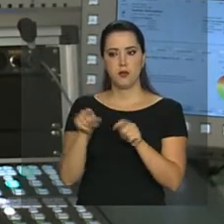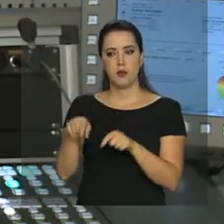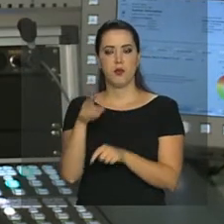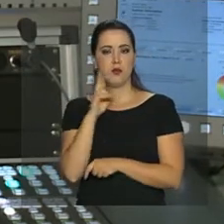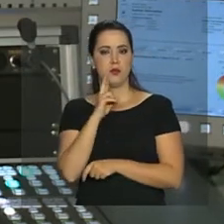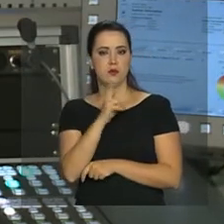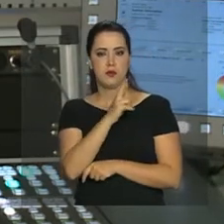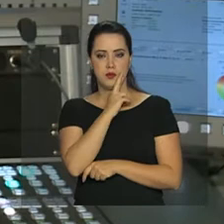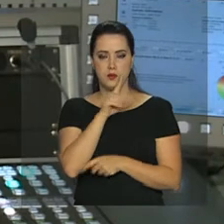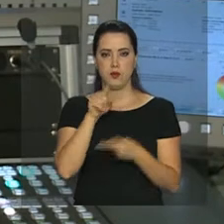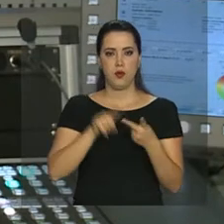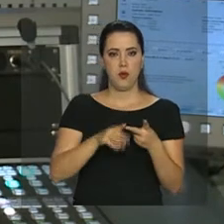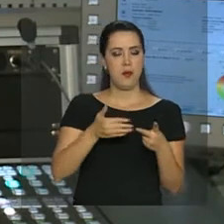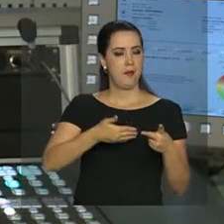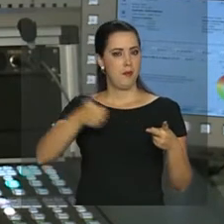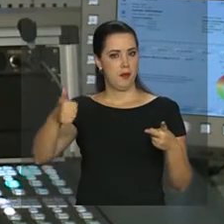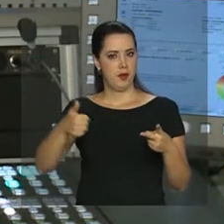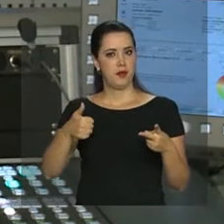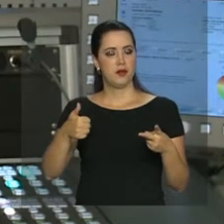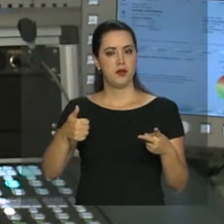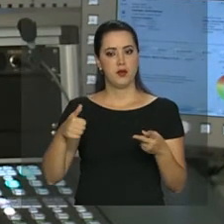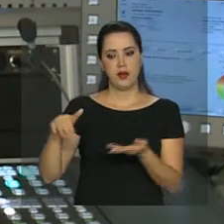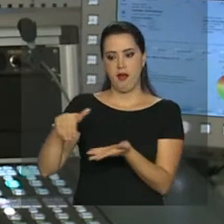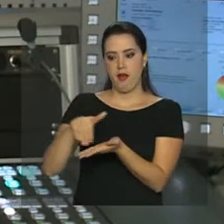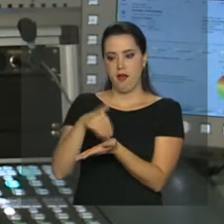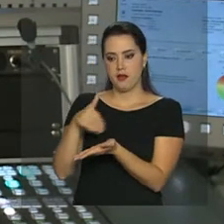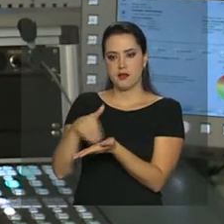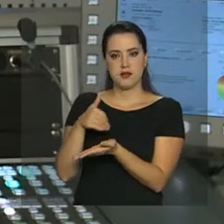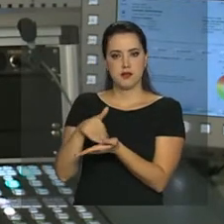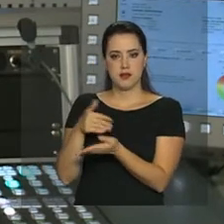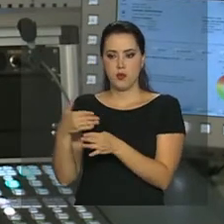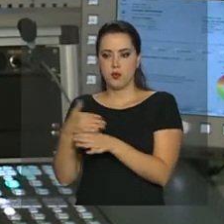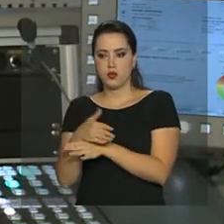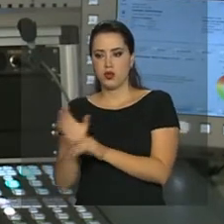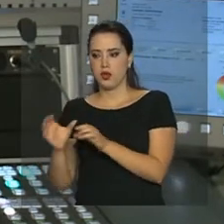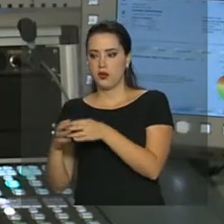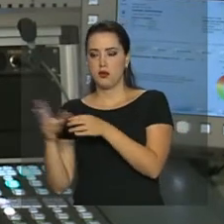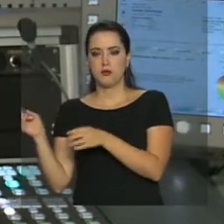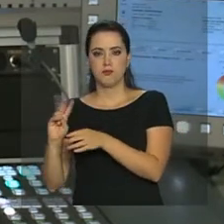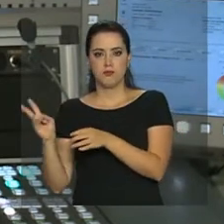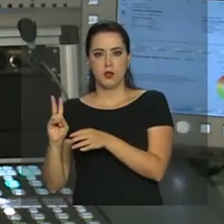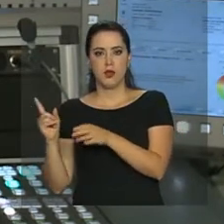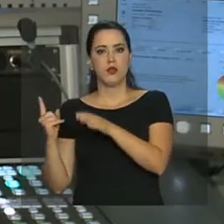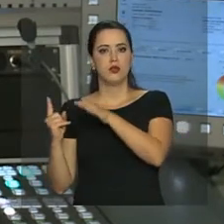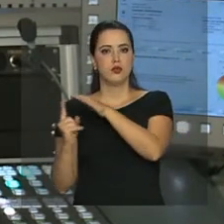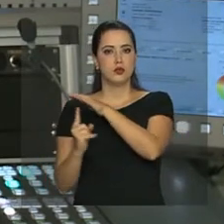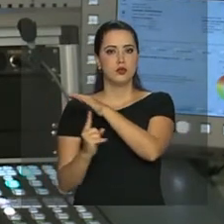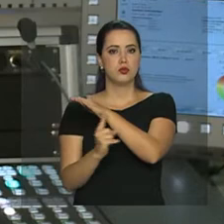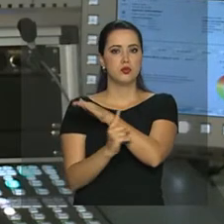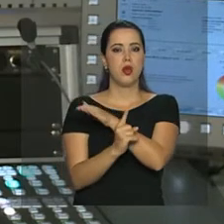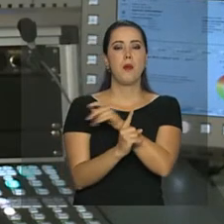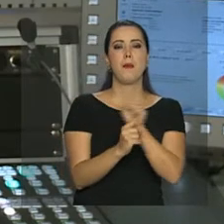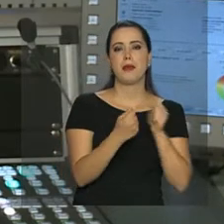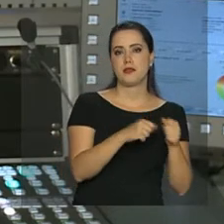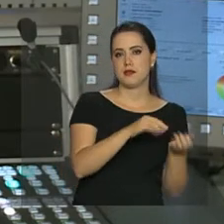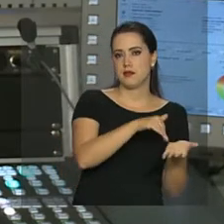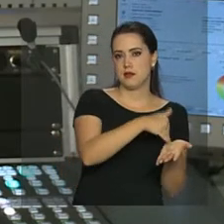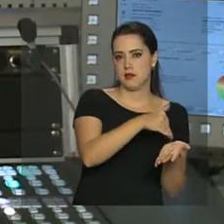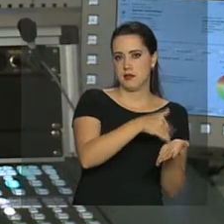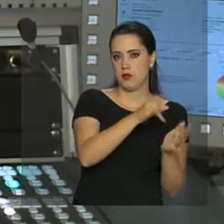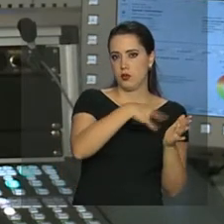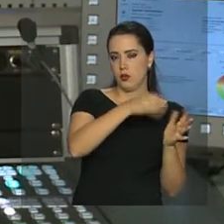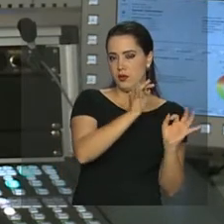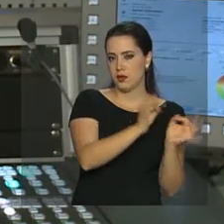estado, melhorar o registro dos venezuelanos que entram pela fronteira venezuelana aqui para o Brasil,